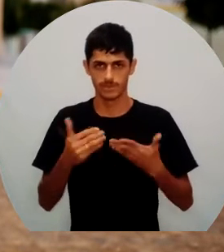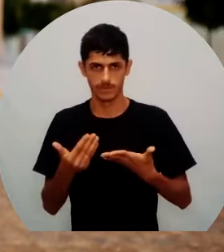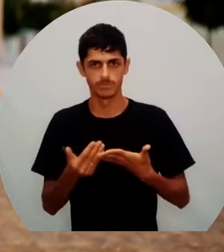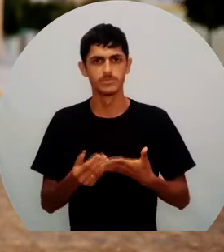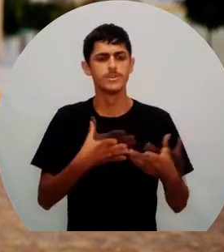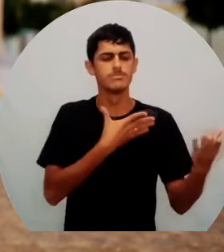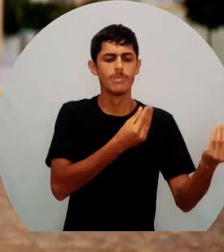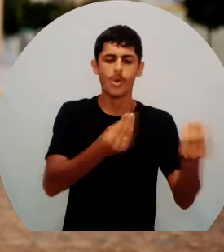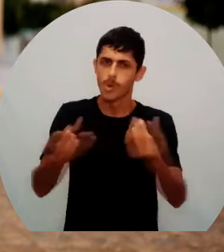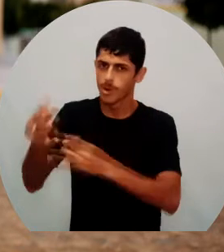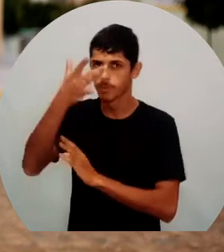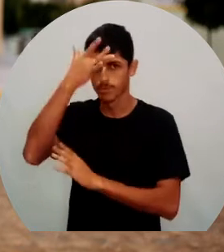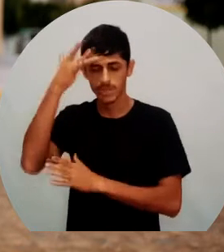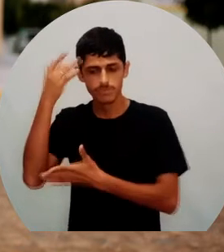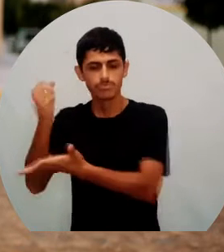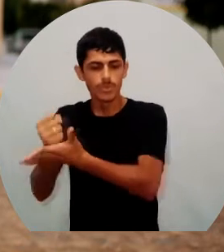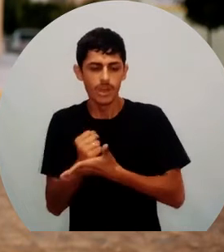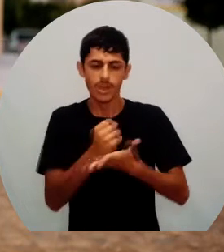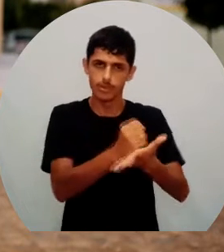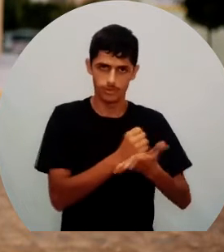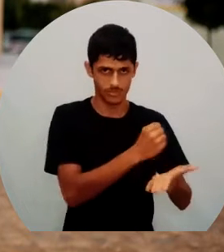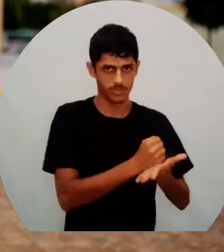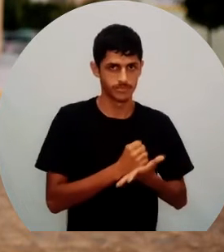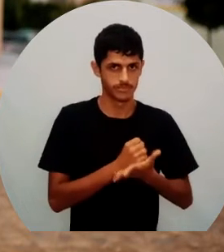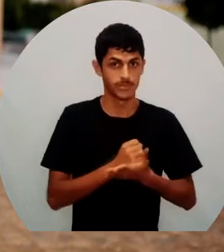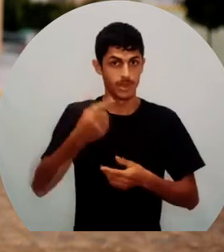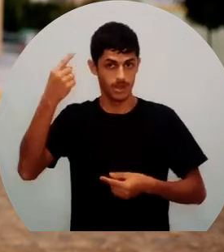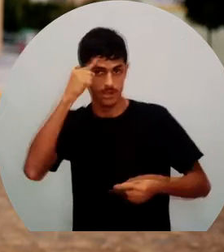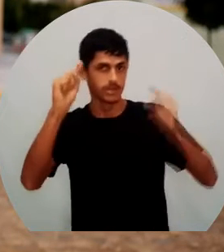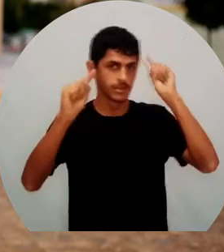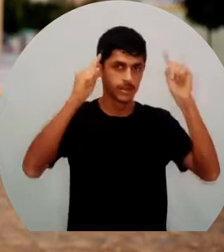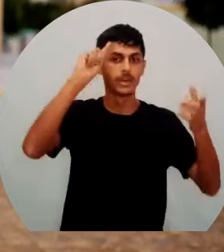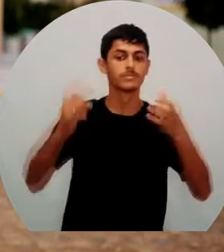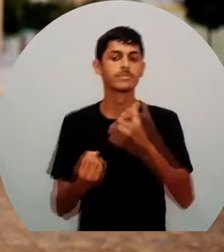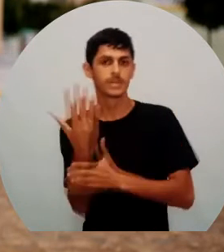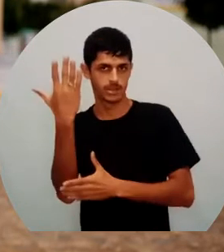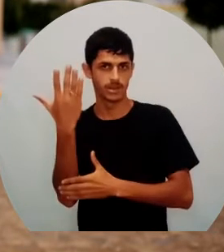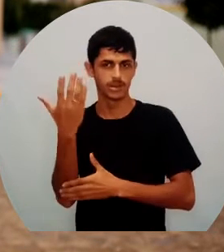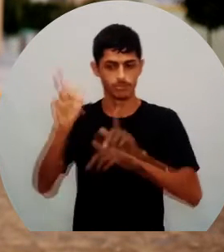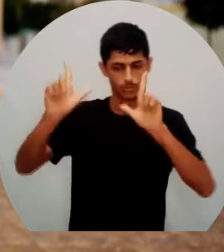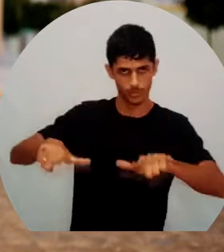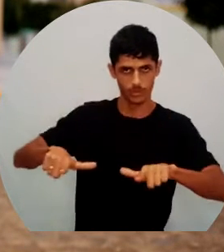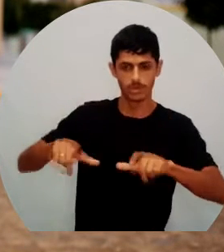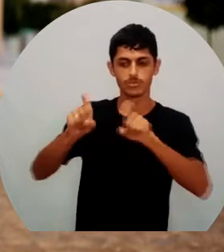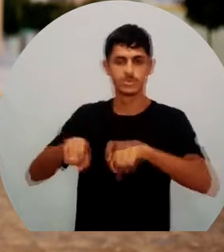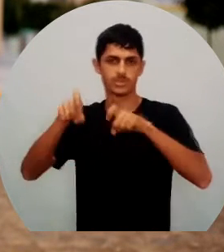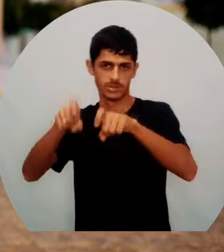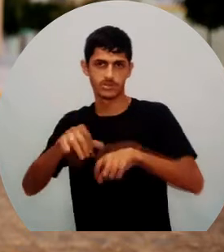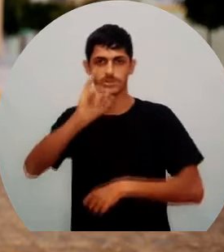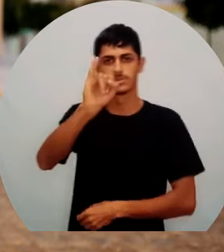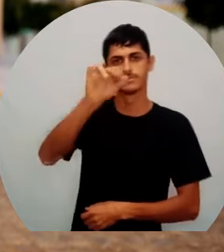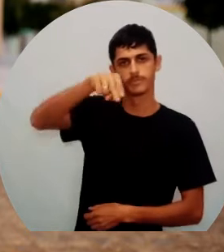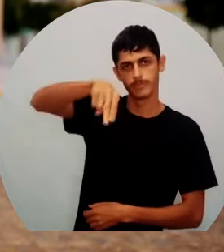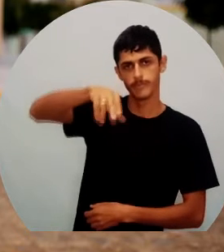tiveram outras pessoas que ajudaram. A ideia foi de Inácio Muniz, mas tiveram que doou as terras aqui, e para a